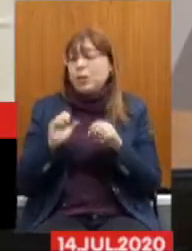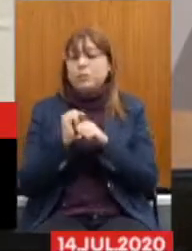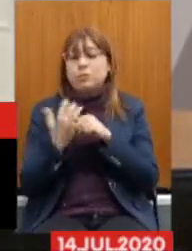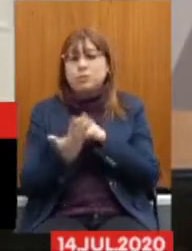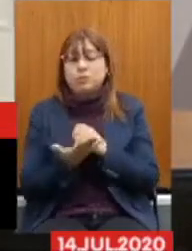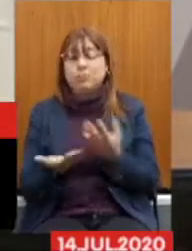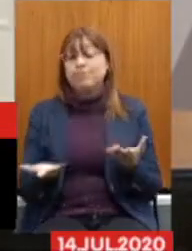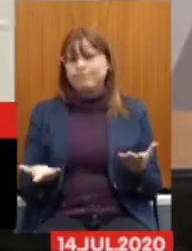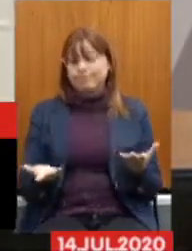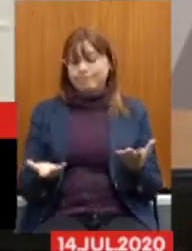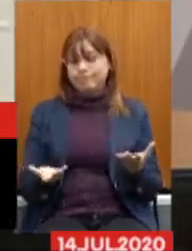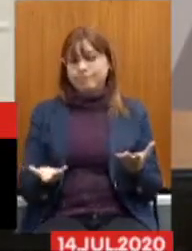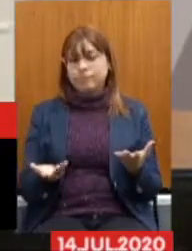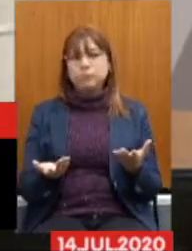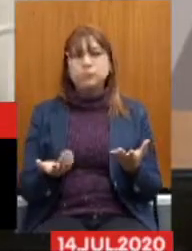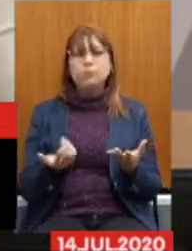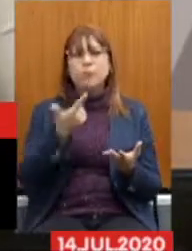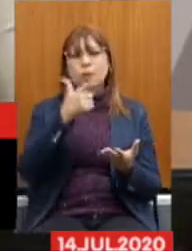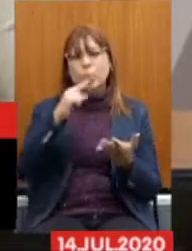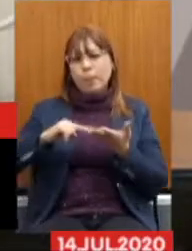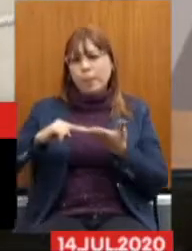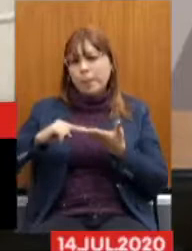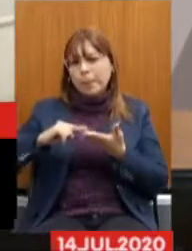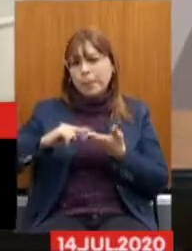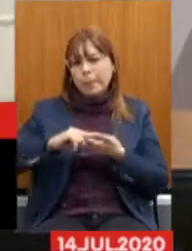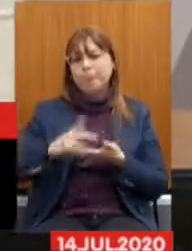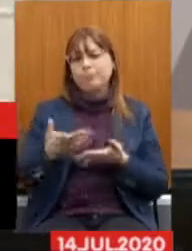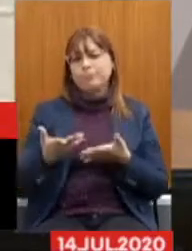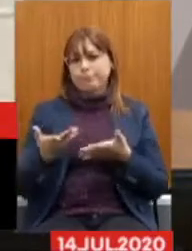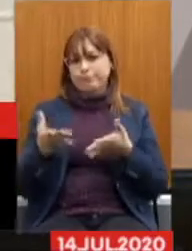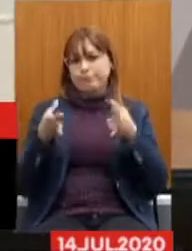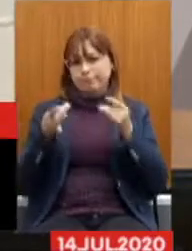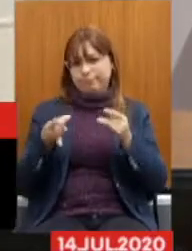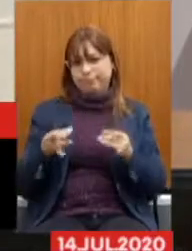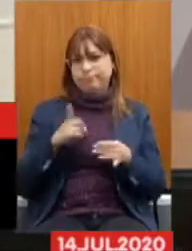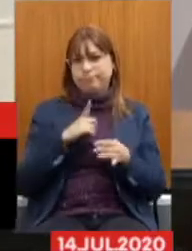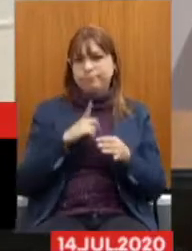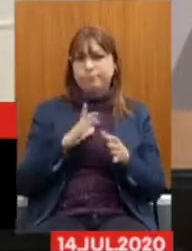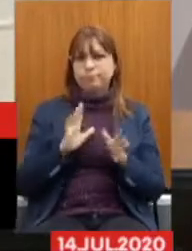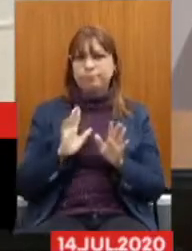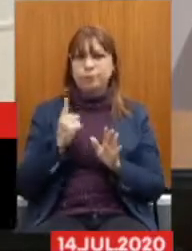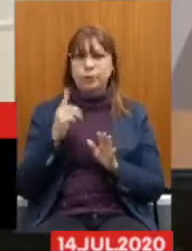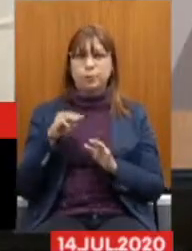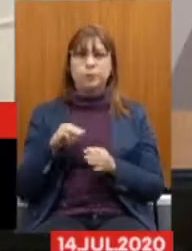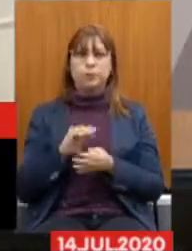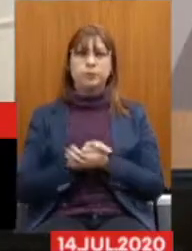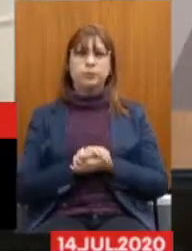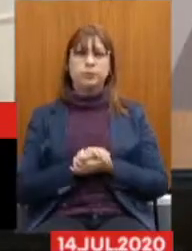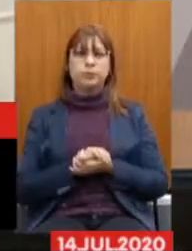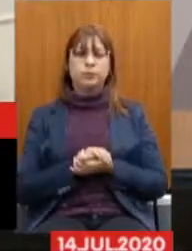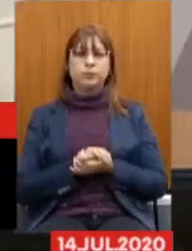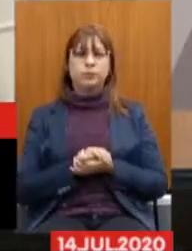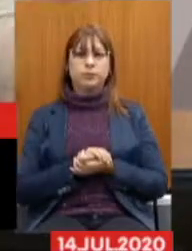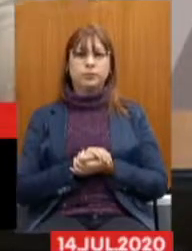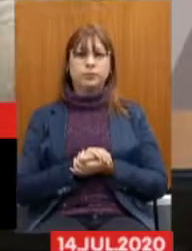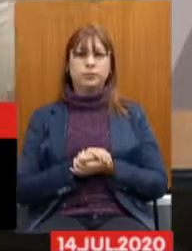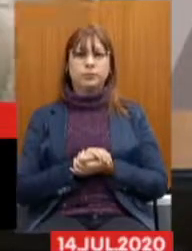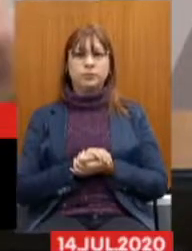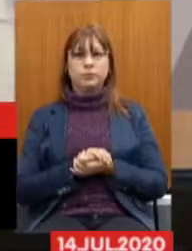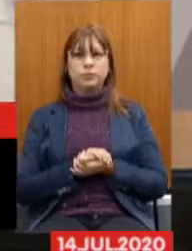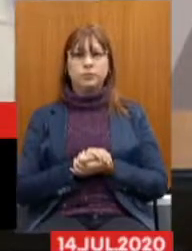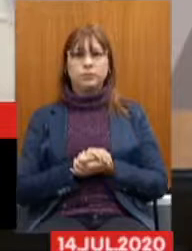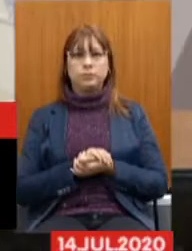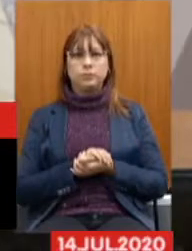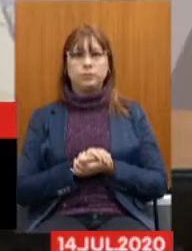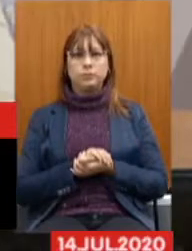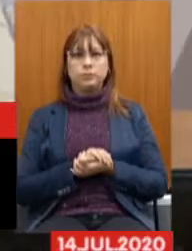Sobre as outras As outras questões Só um minutinho Me dá uma